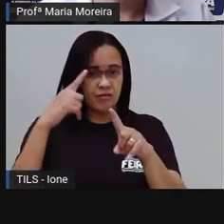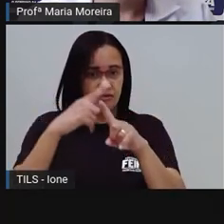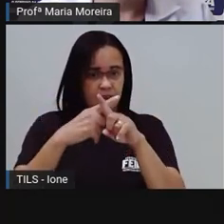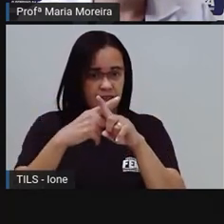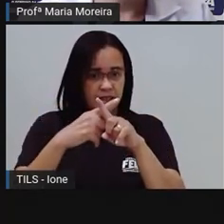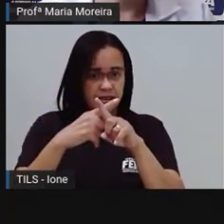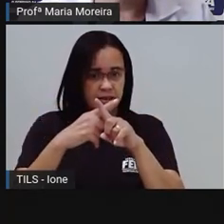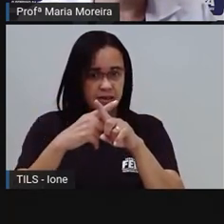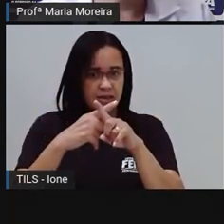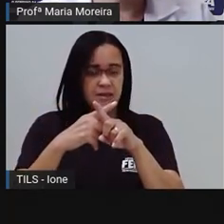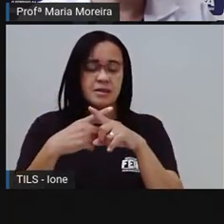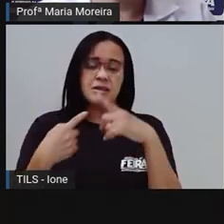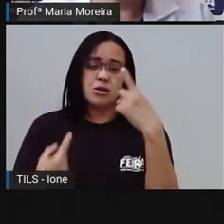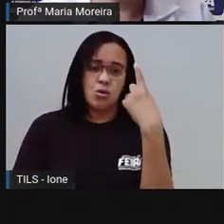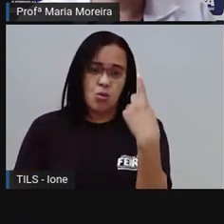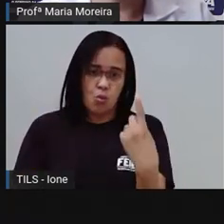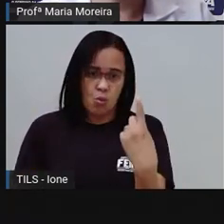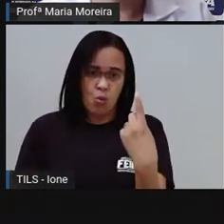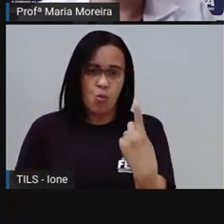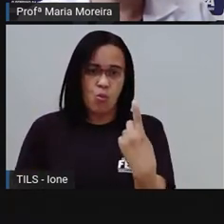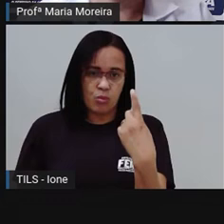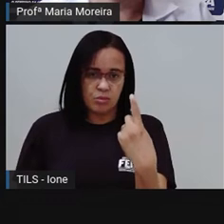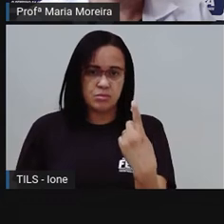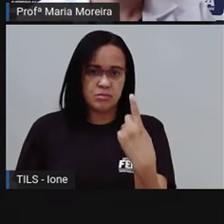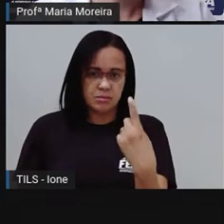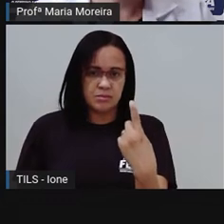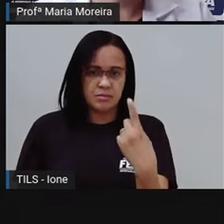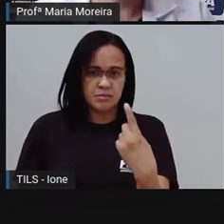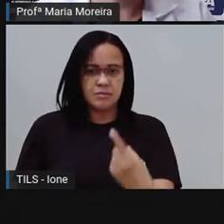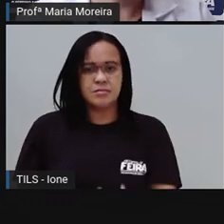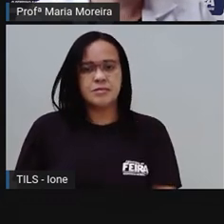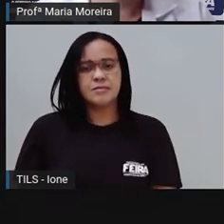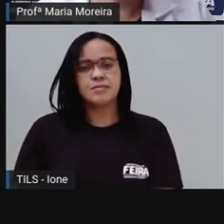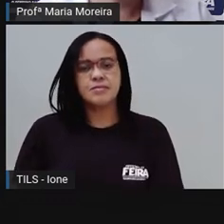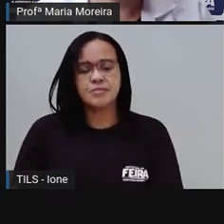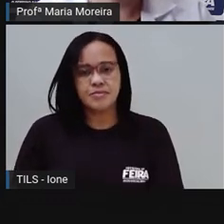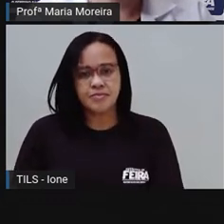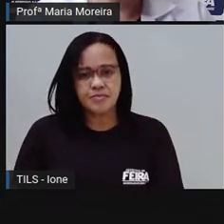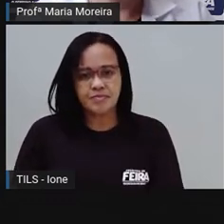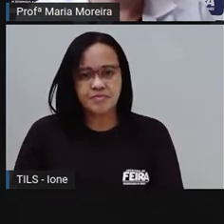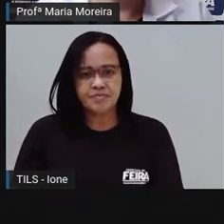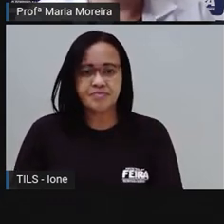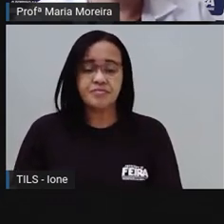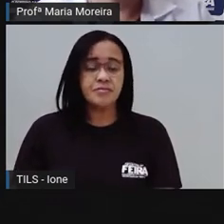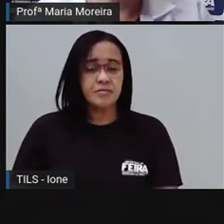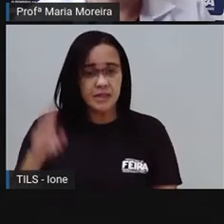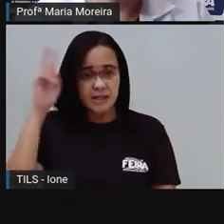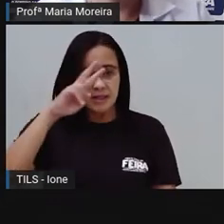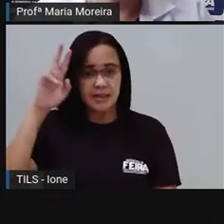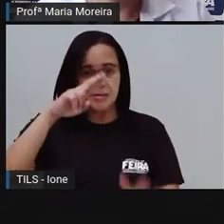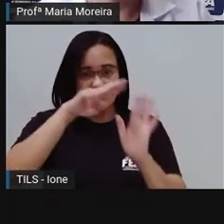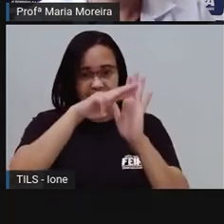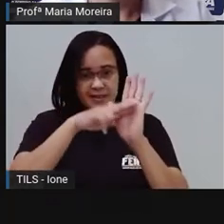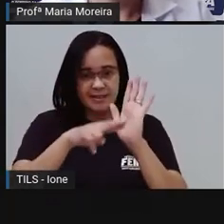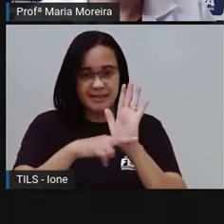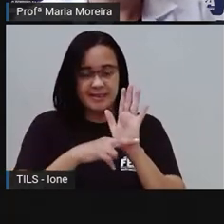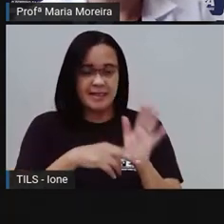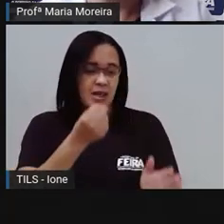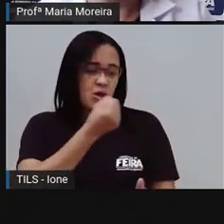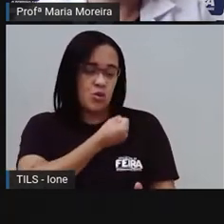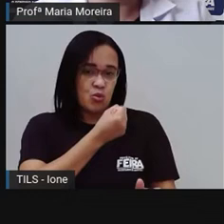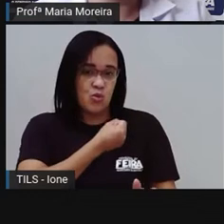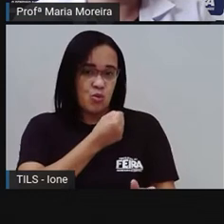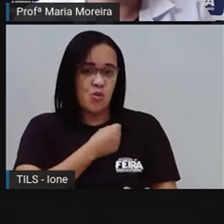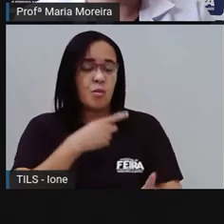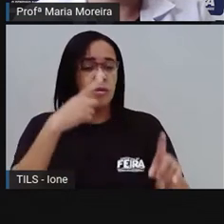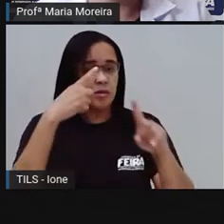Ó, uma única. E a Pró ensinou uma regrinha. Toda vez que um número multiplicar um, será esse mesmo número.